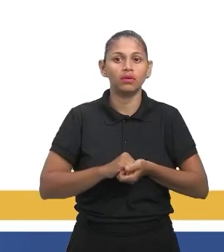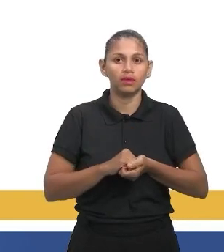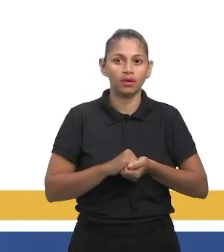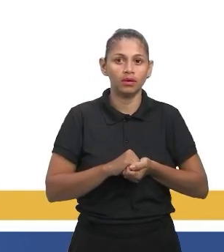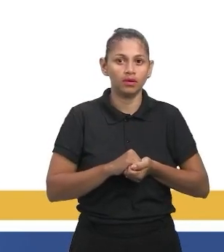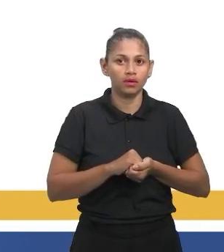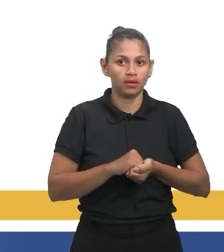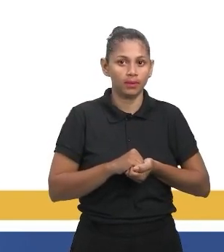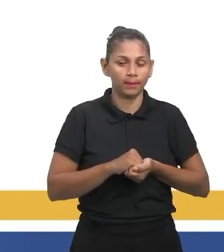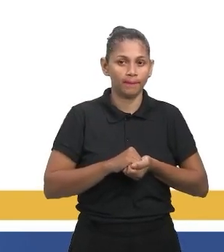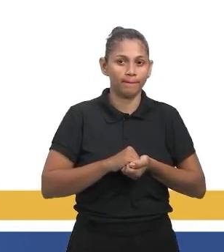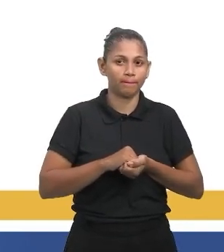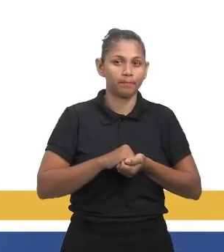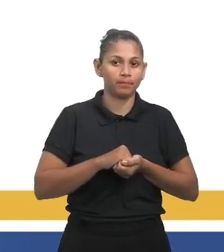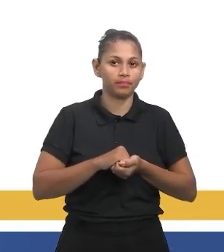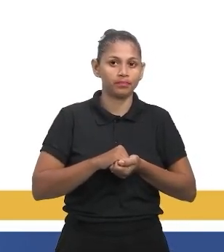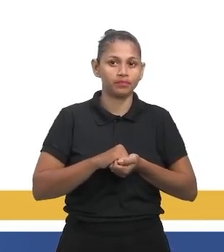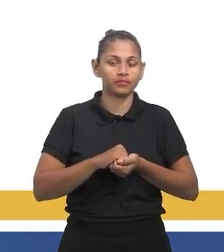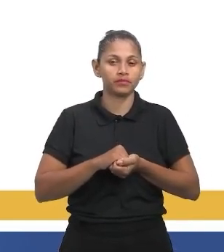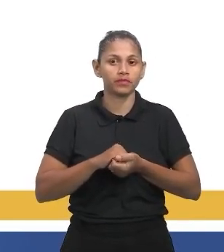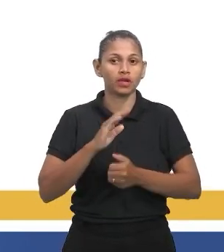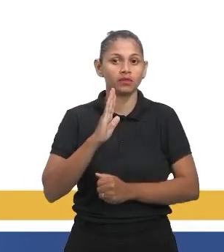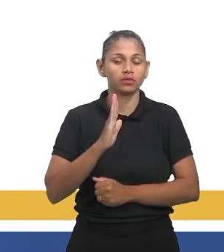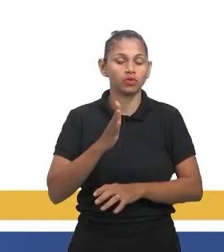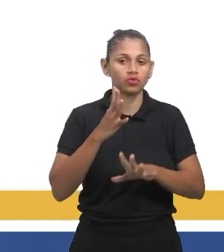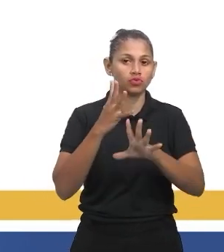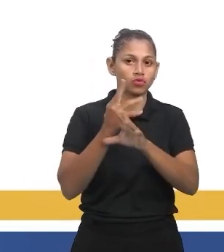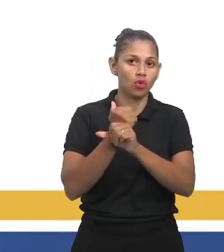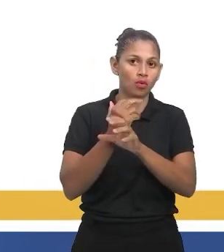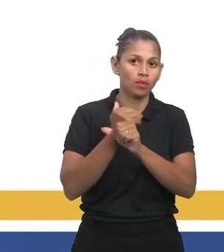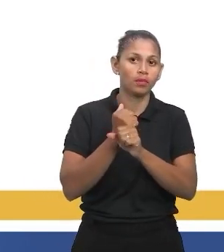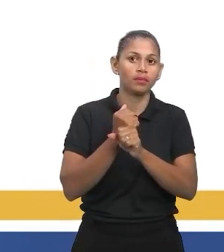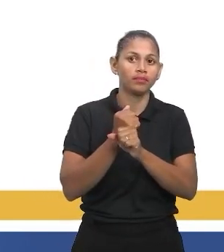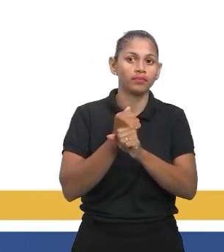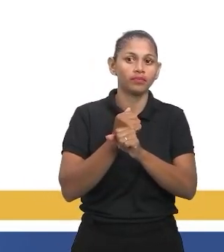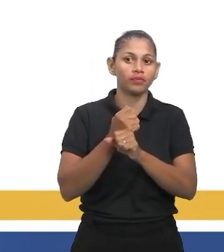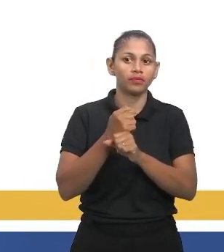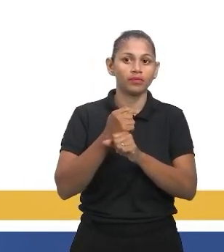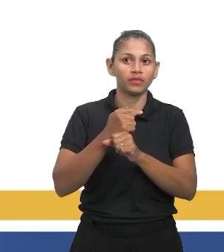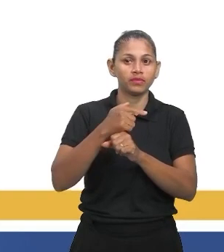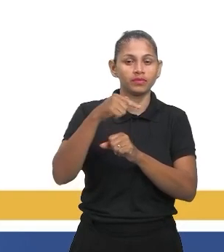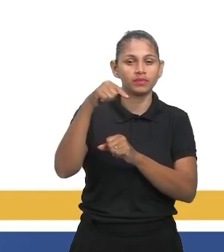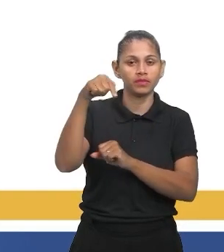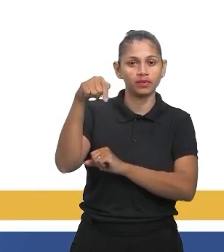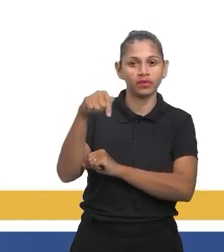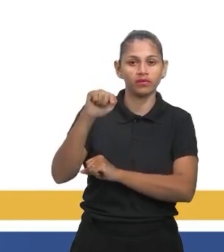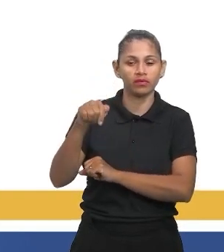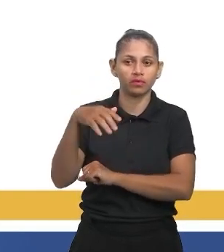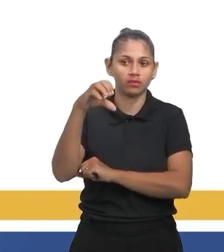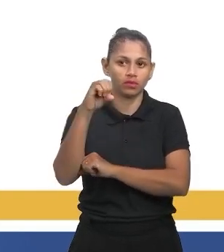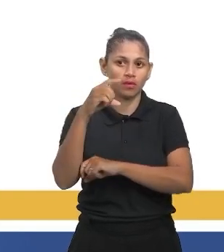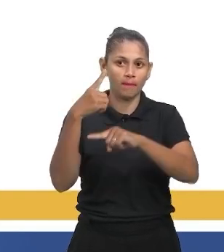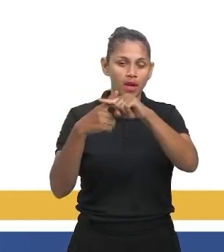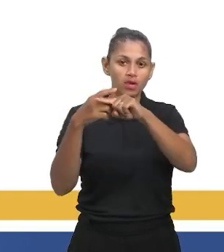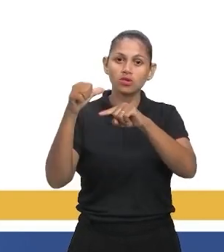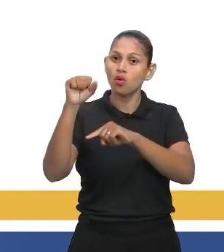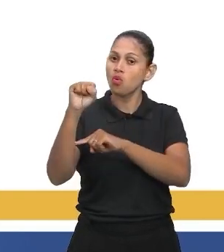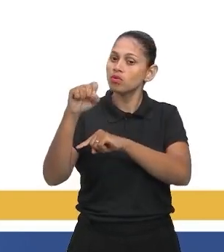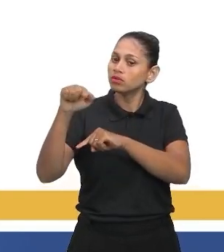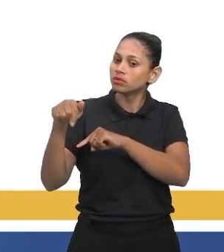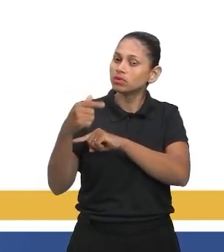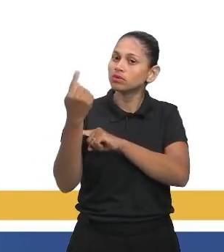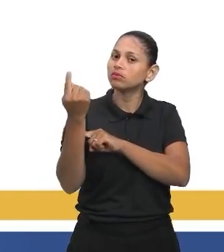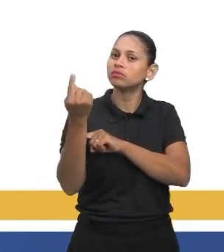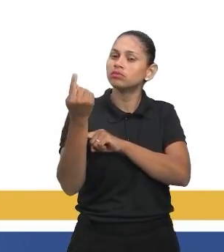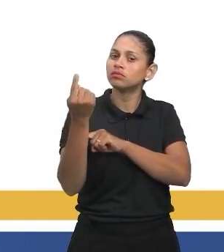já tenho o sétimo termo e o oitavo termo. E vou somar esses dois. 7,9 mais 8,1 dá quanto?